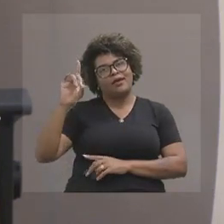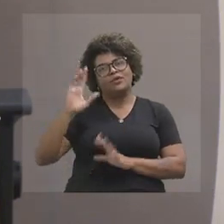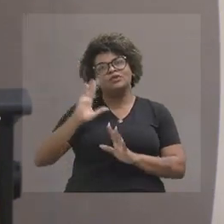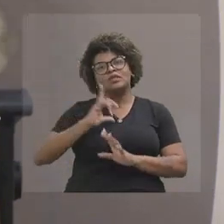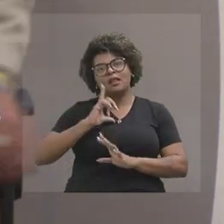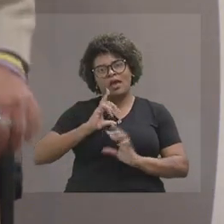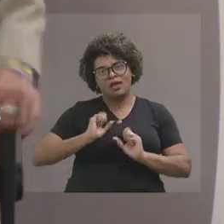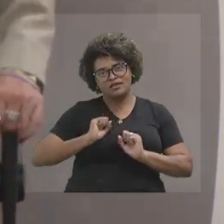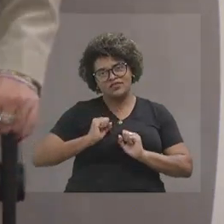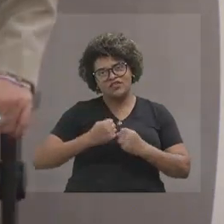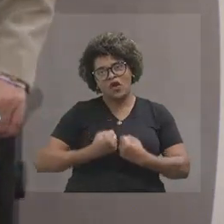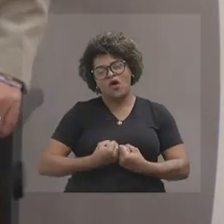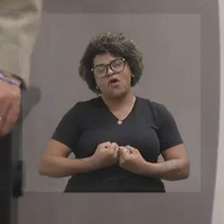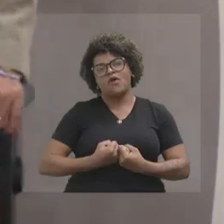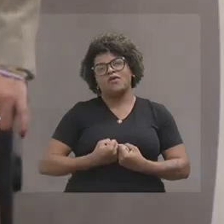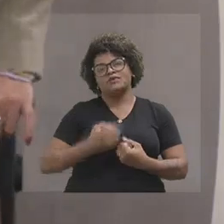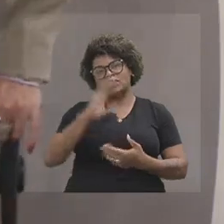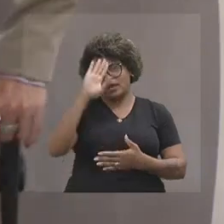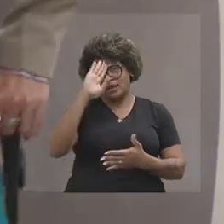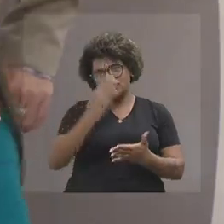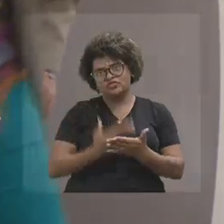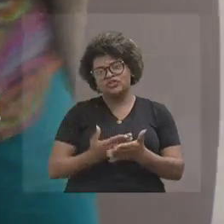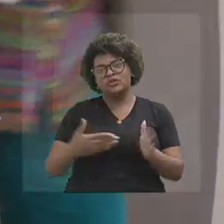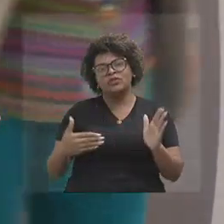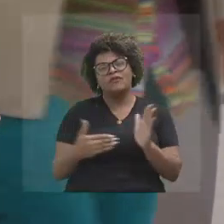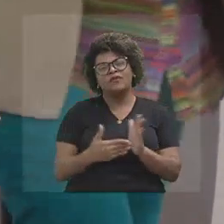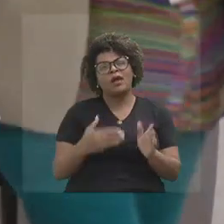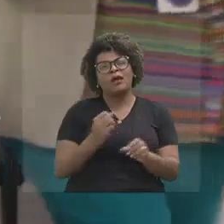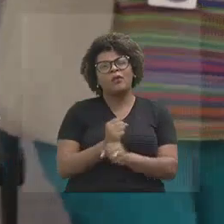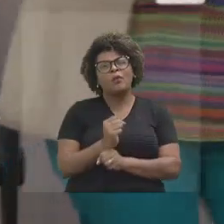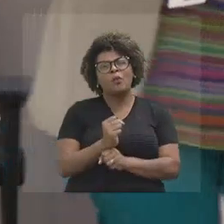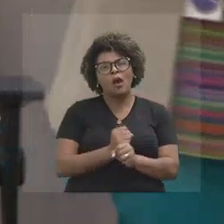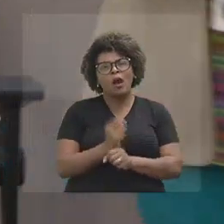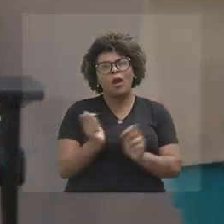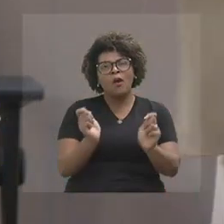empenhado nisso e eu acredito que, até o final do ano, a gente consiga já